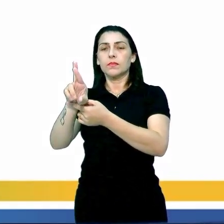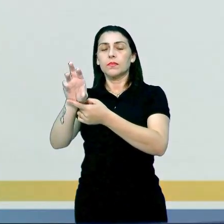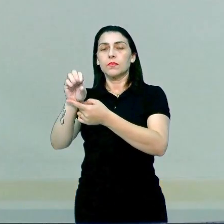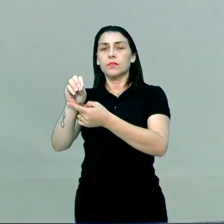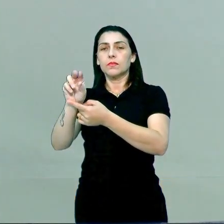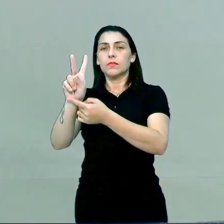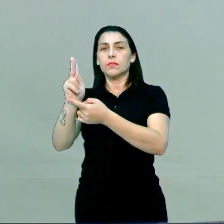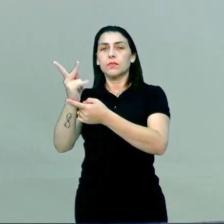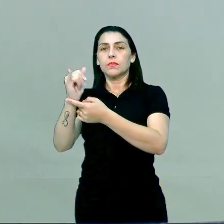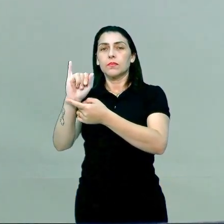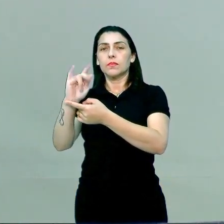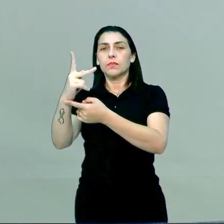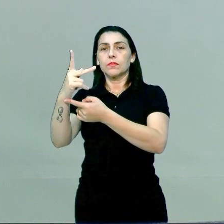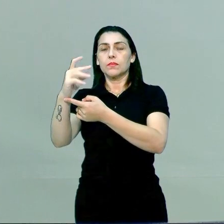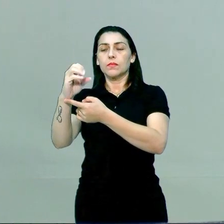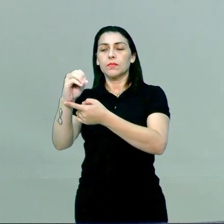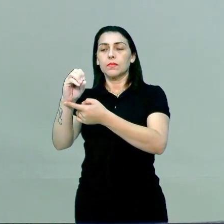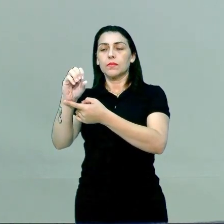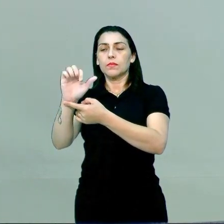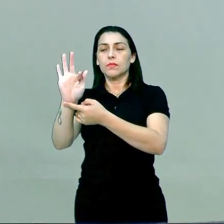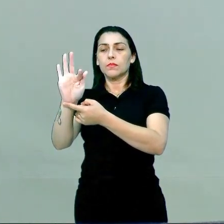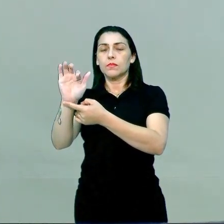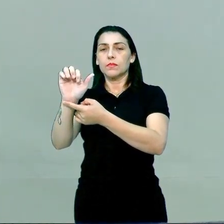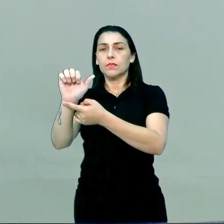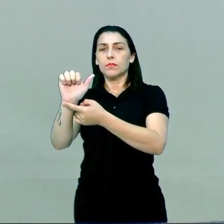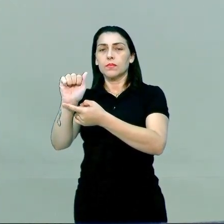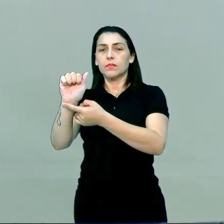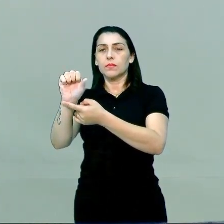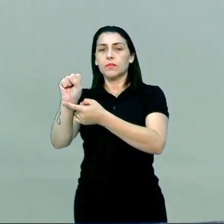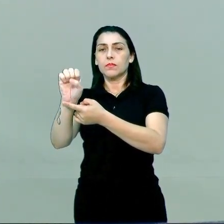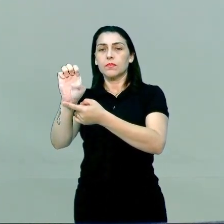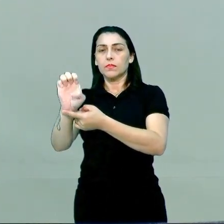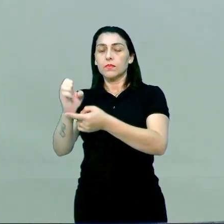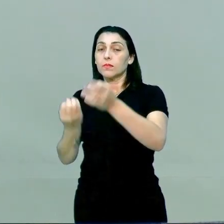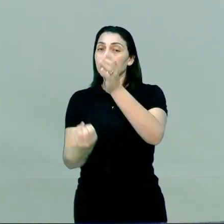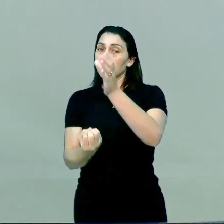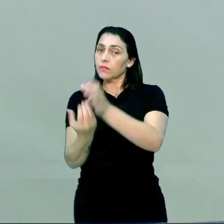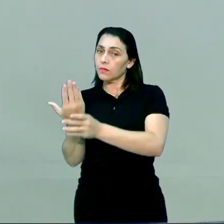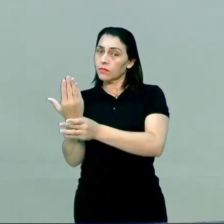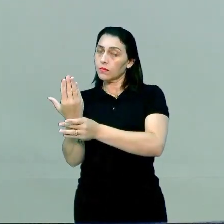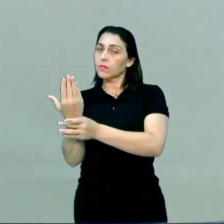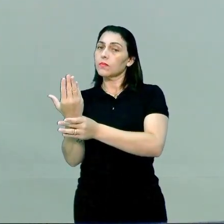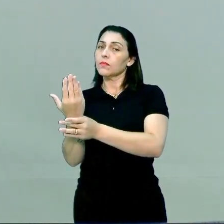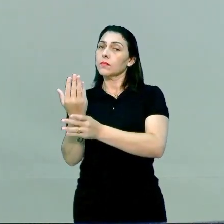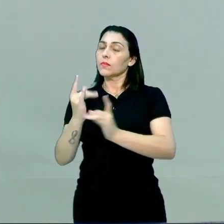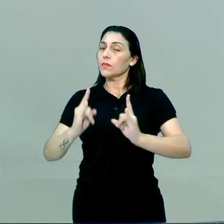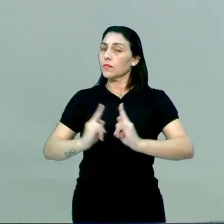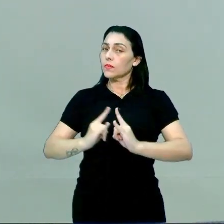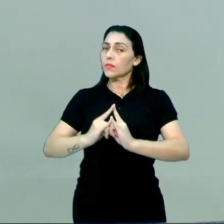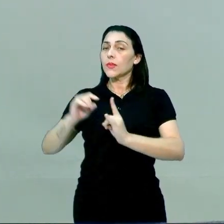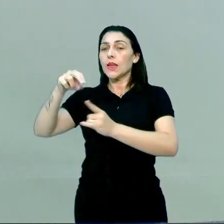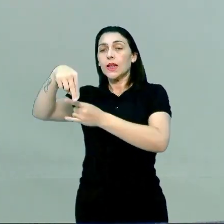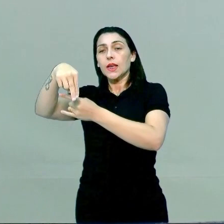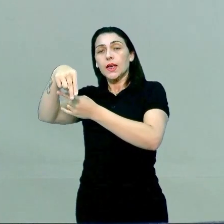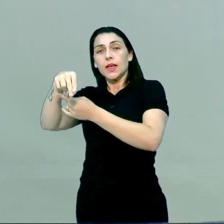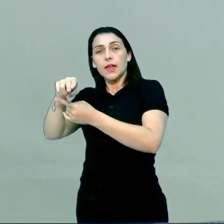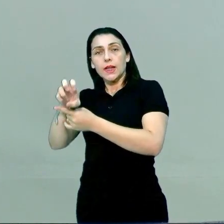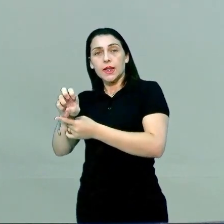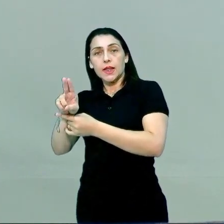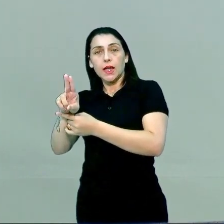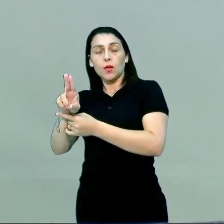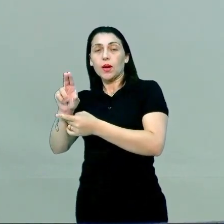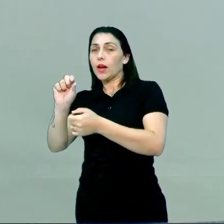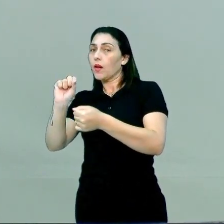Olha só que interessante. A adeno hipófise, ela vai produzir hormônio. A neurohipófise não vai. Ela vai ser